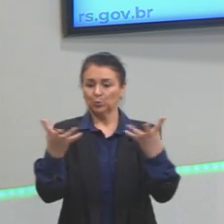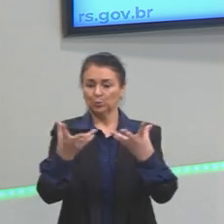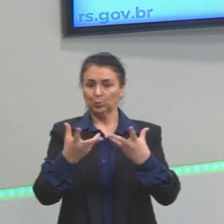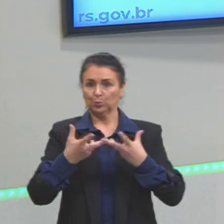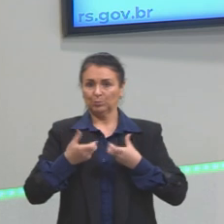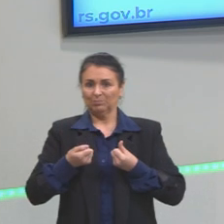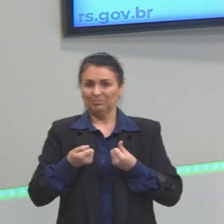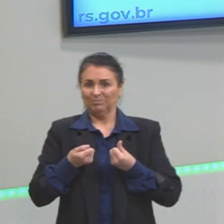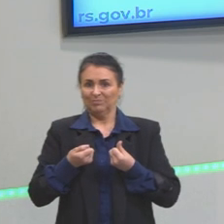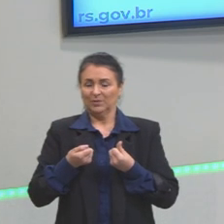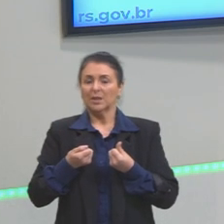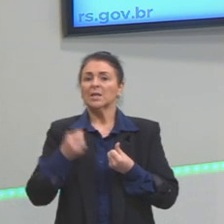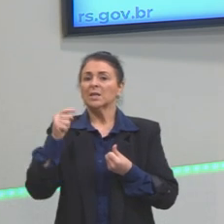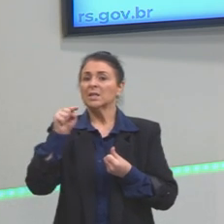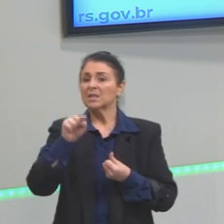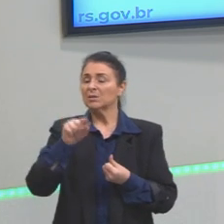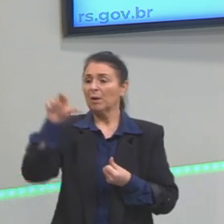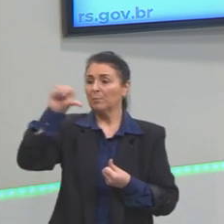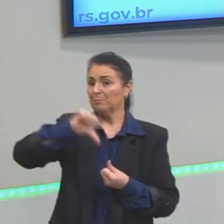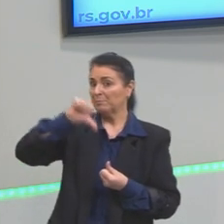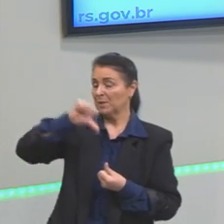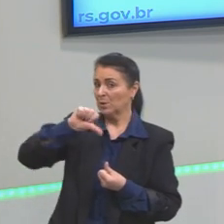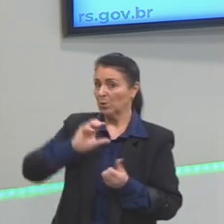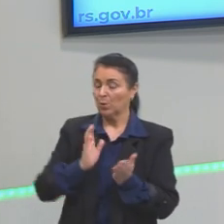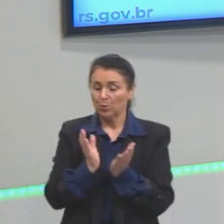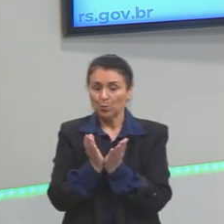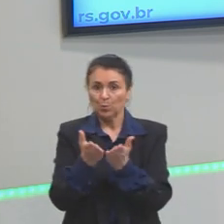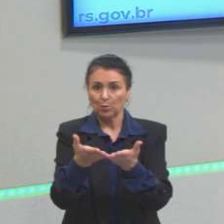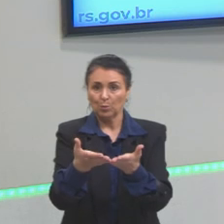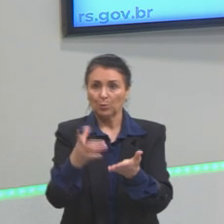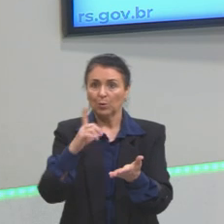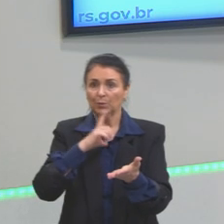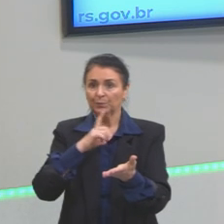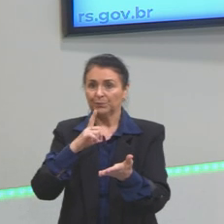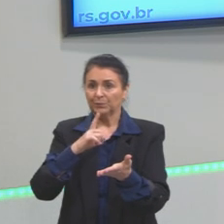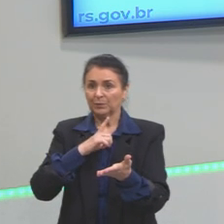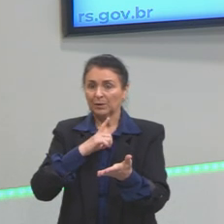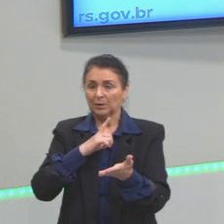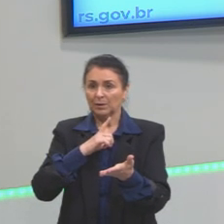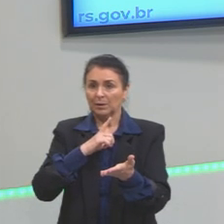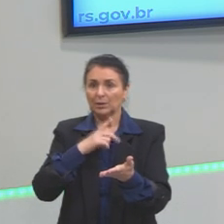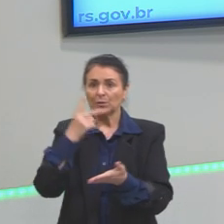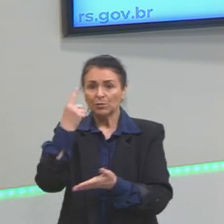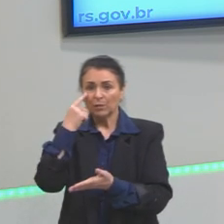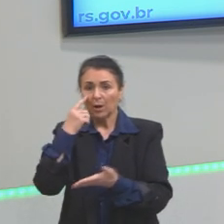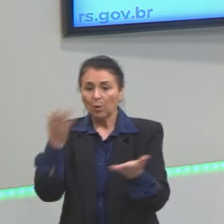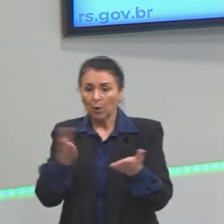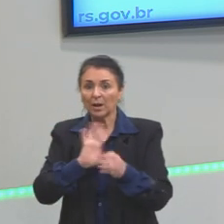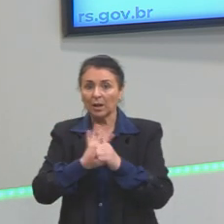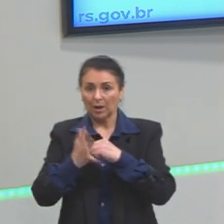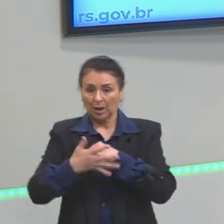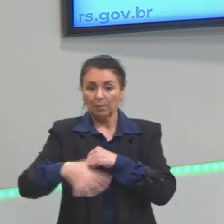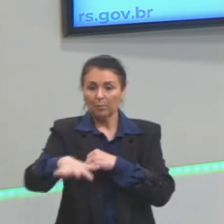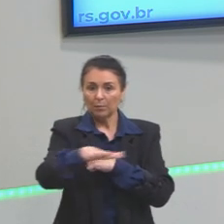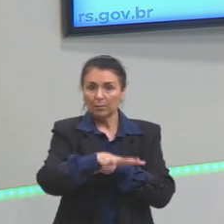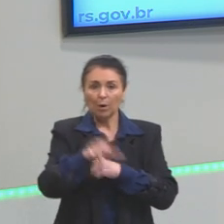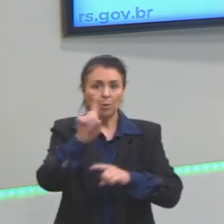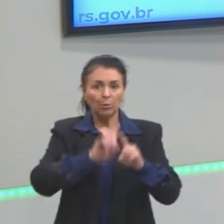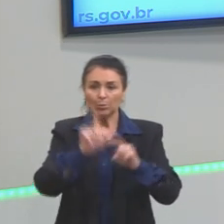forma, está prejudicando o coletivo. E nós vemos muito isso agora na pandemia. As pessoas não se vacinaram,